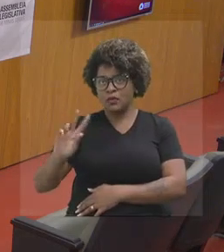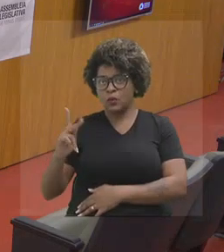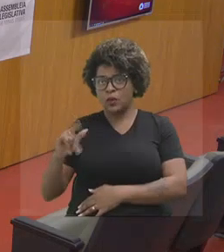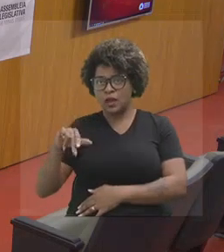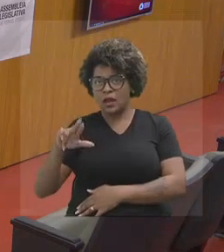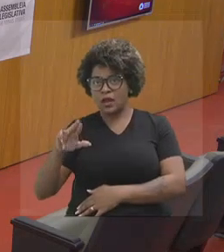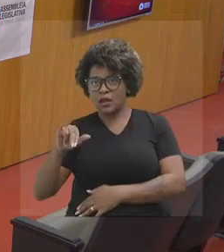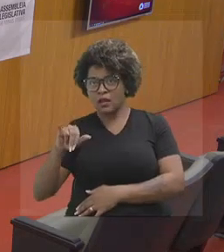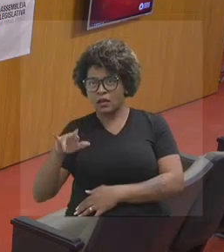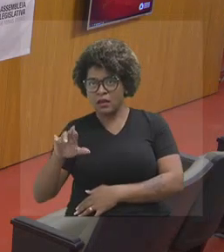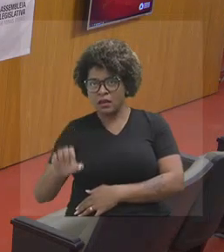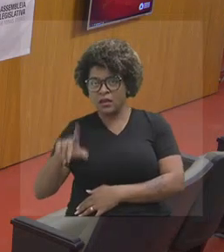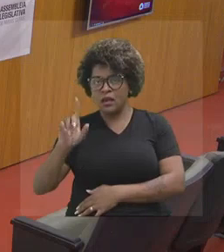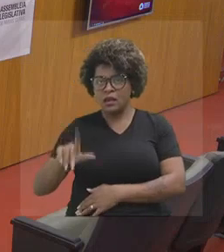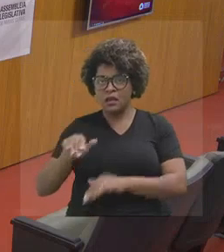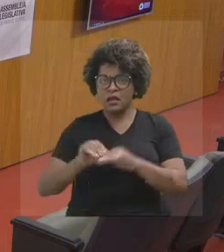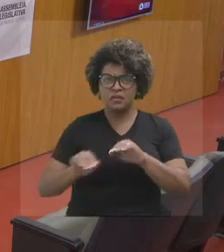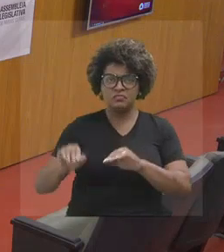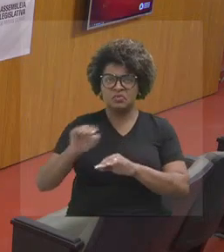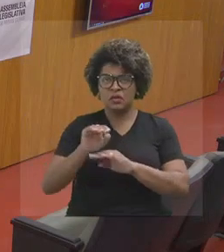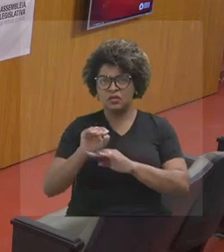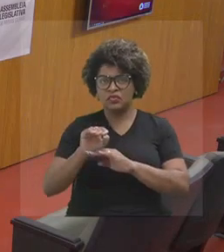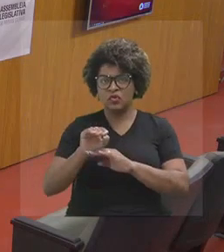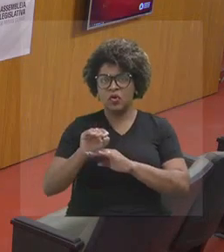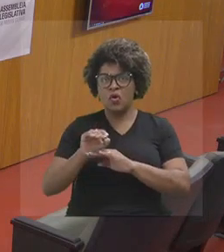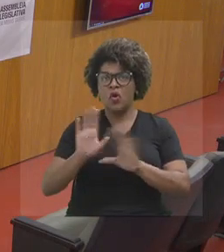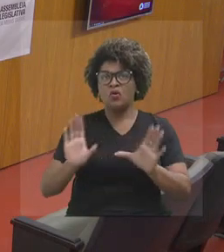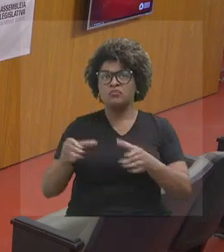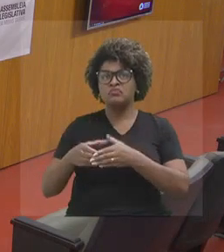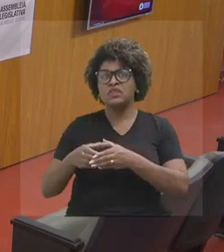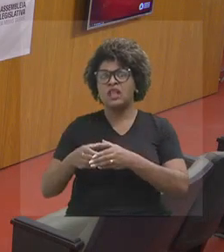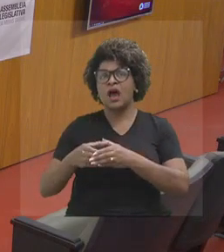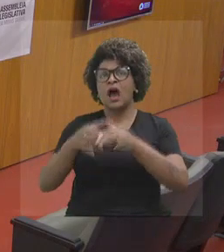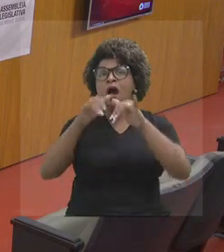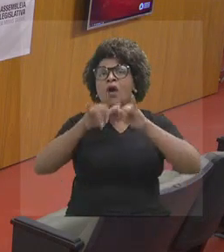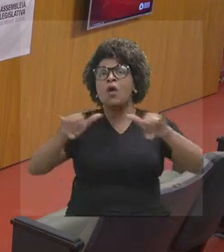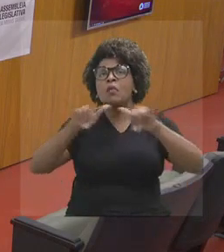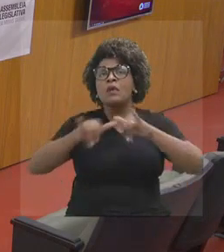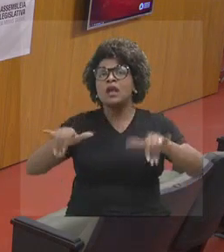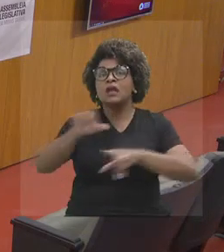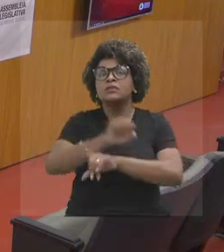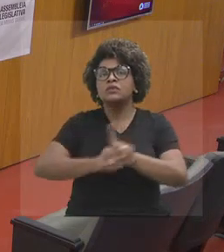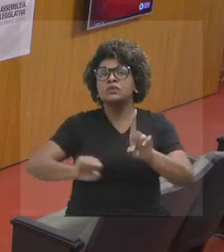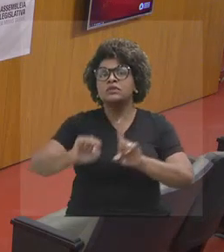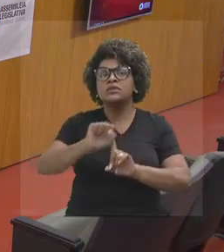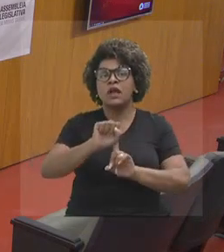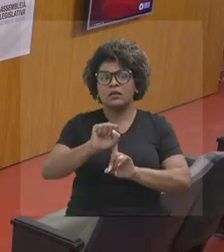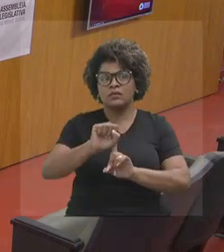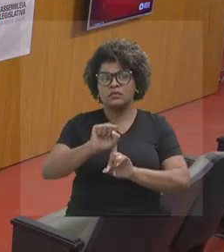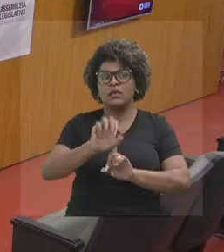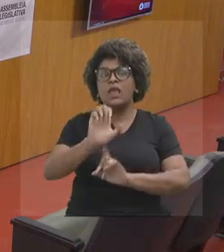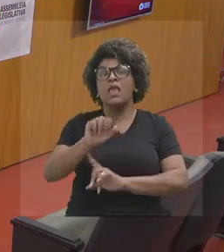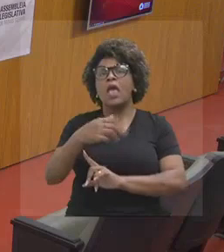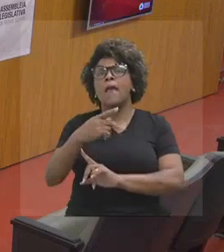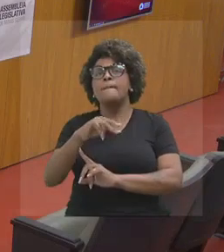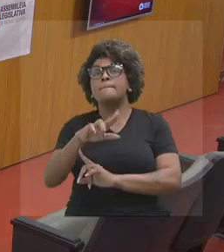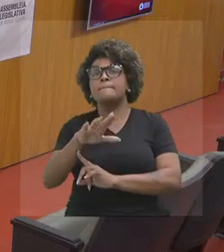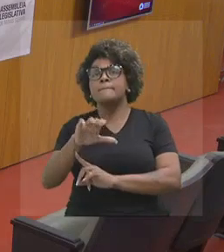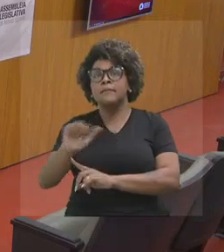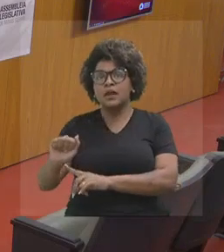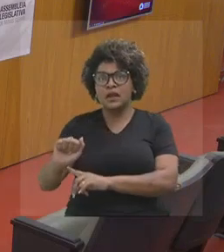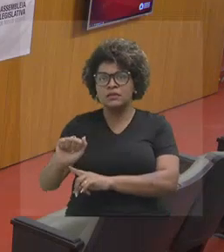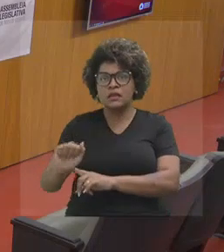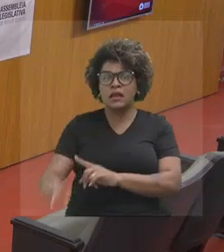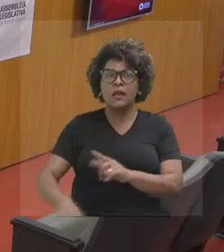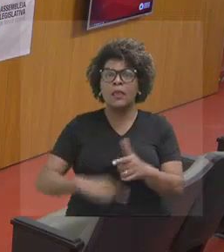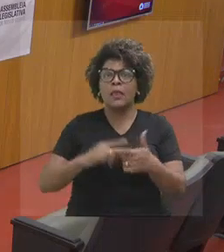superintendente do Núcleo Central de Imprensa, da Secretaria de Estado de Comunicação Social, de Renata Renaud,